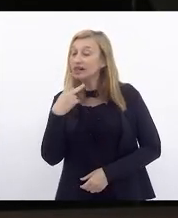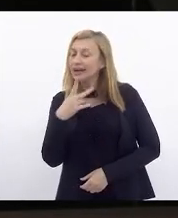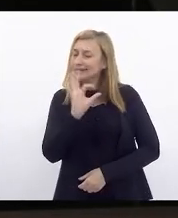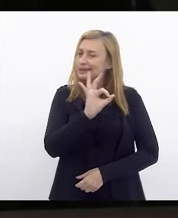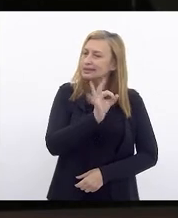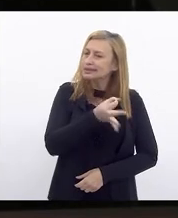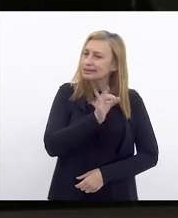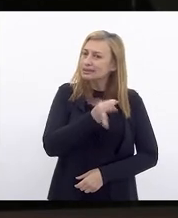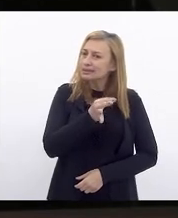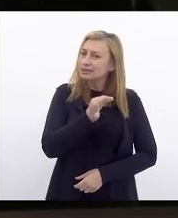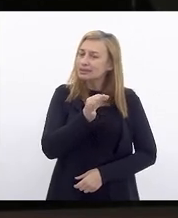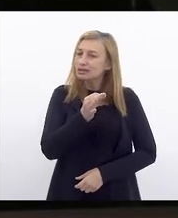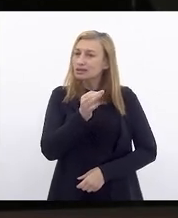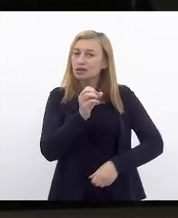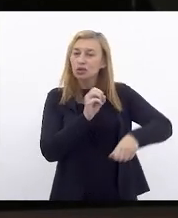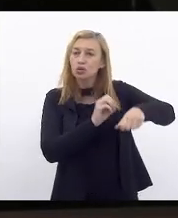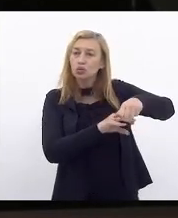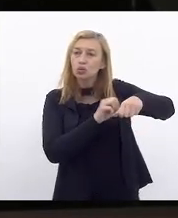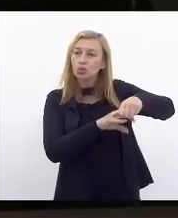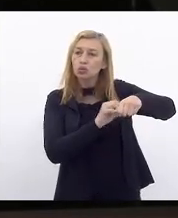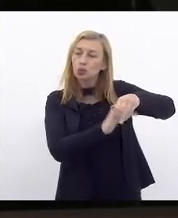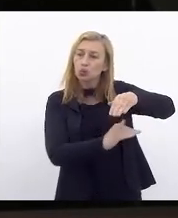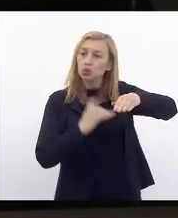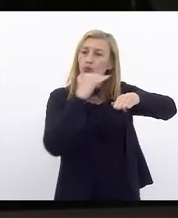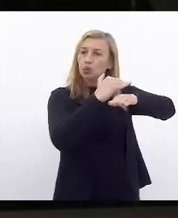exatamente do fundo soberano.